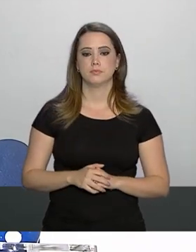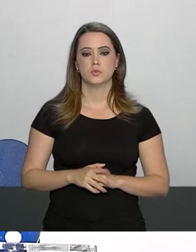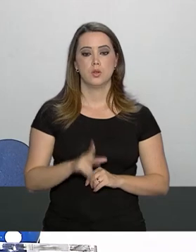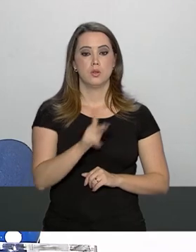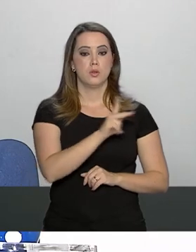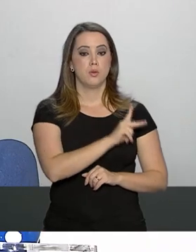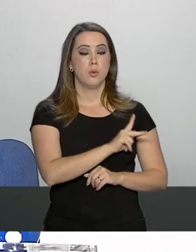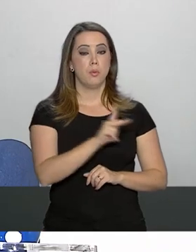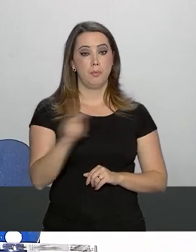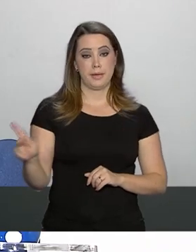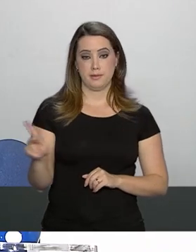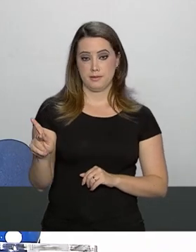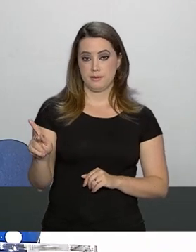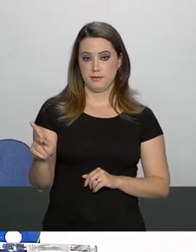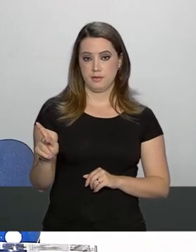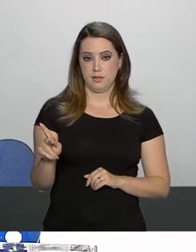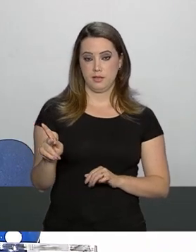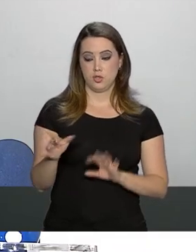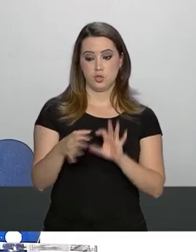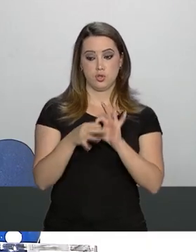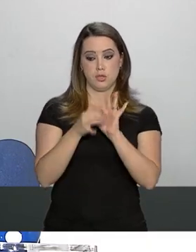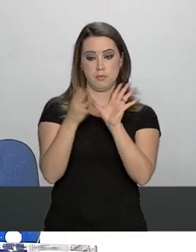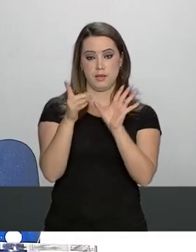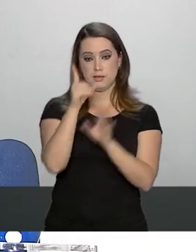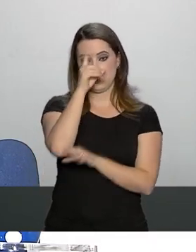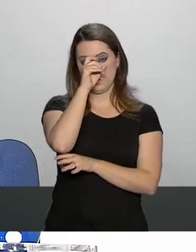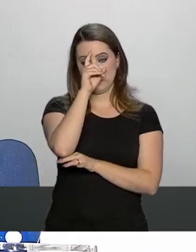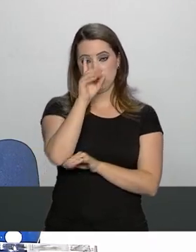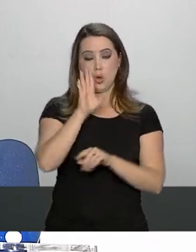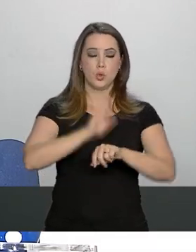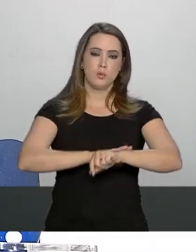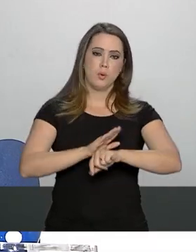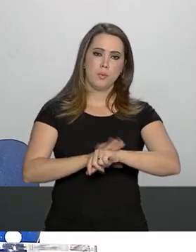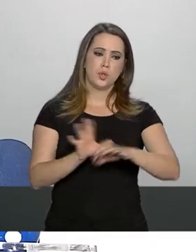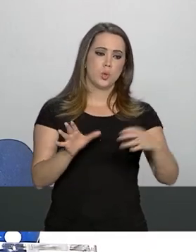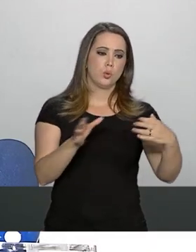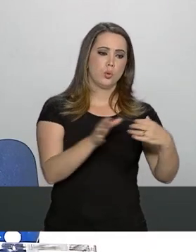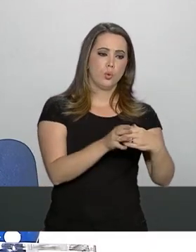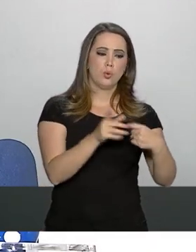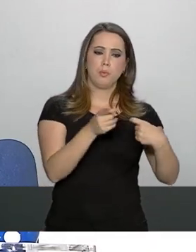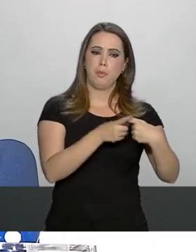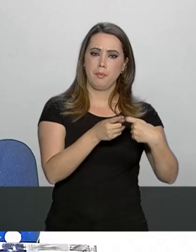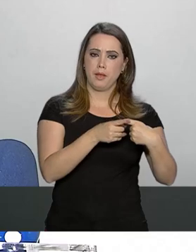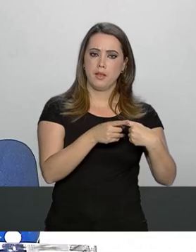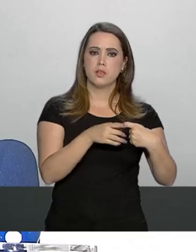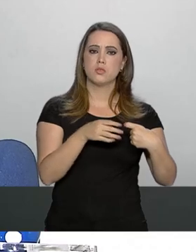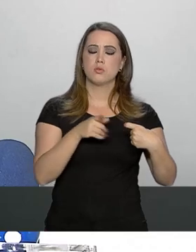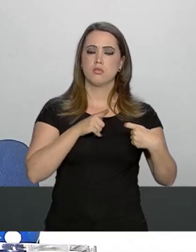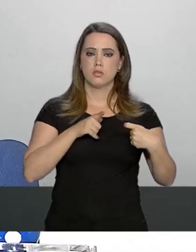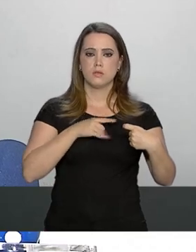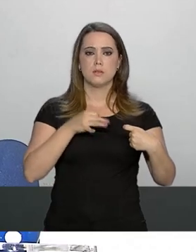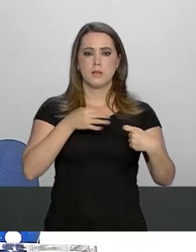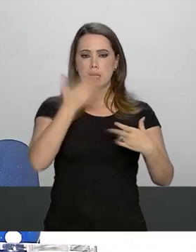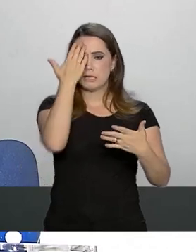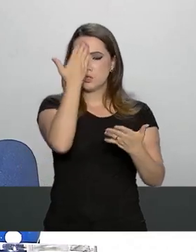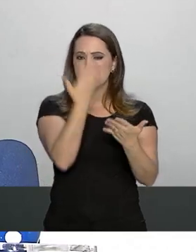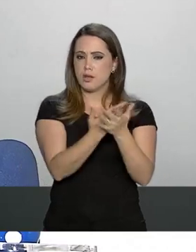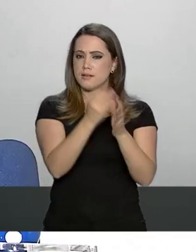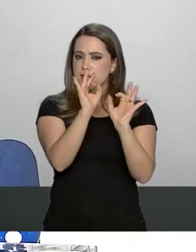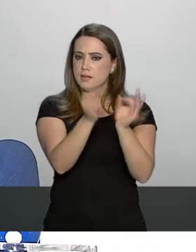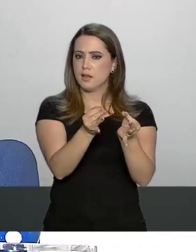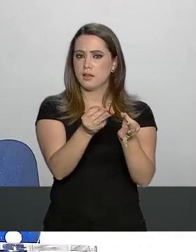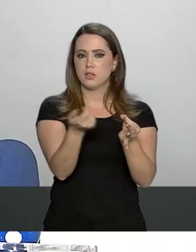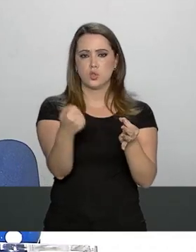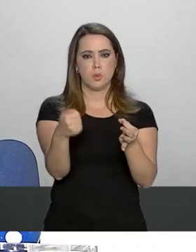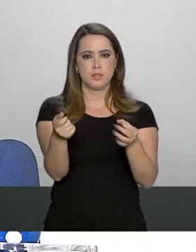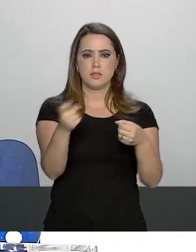quando a equipe médica estiver completamente convicta de que ele